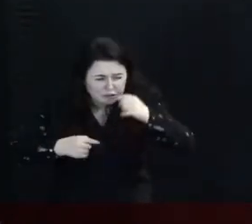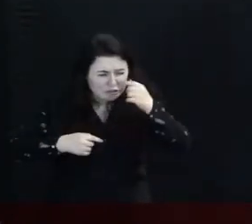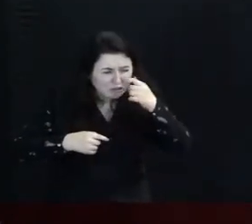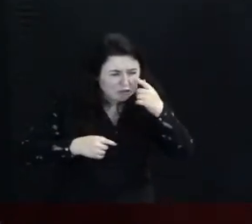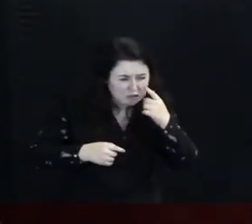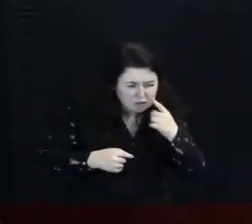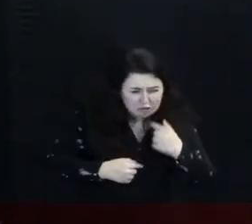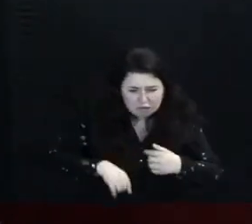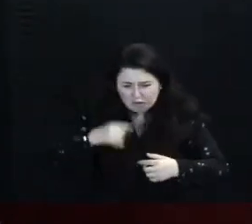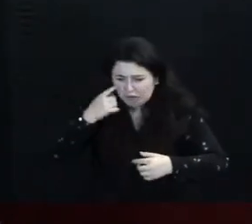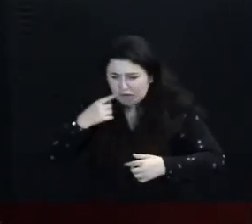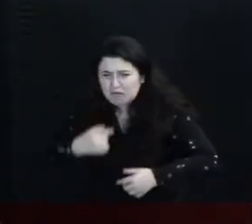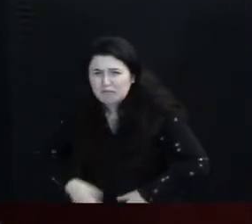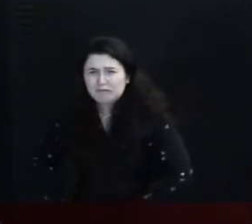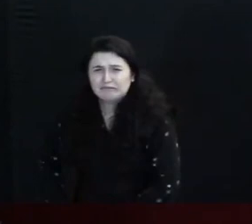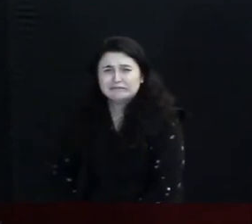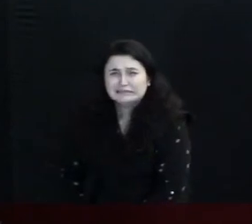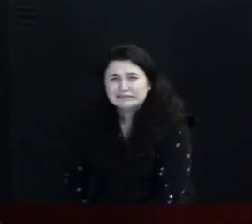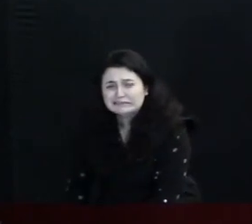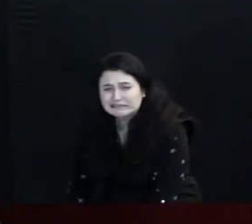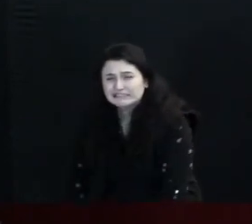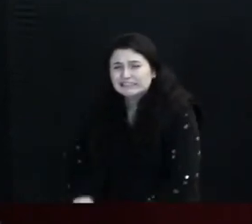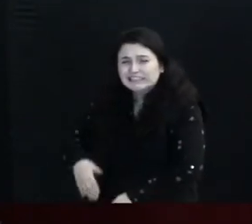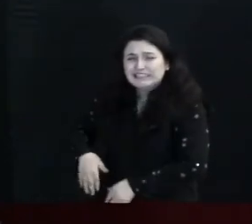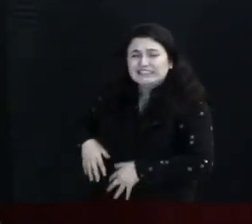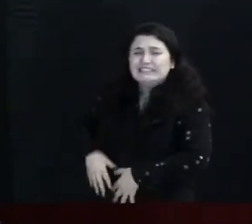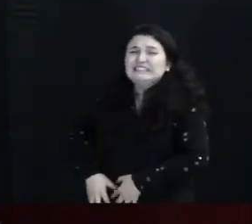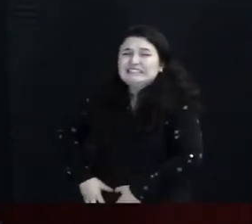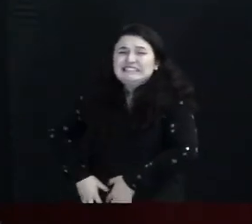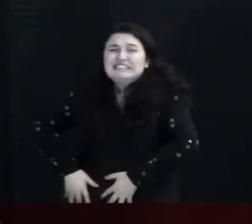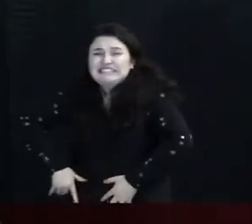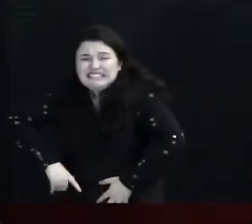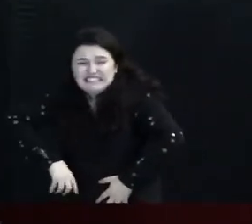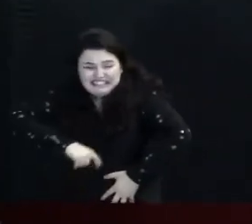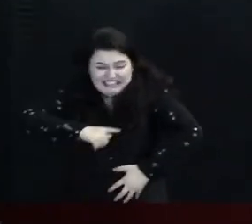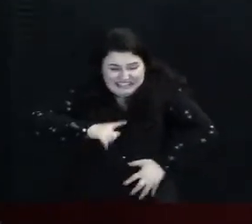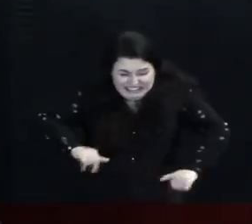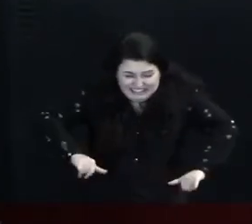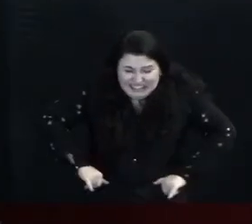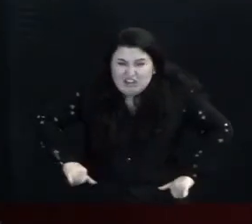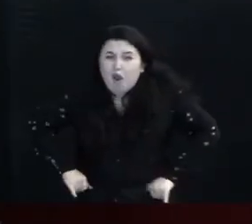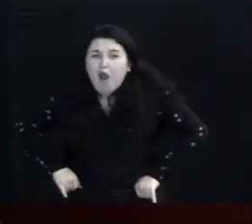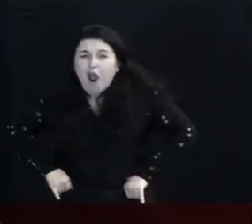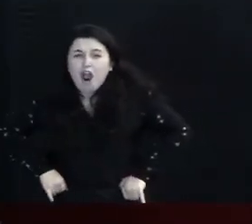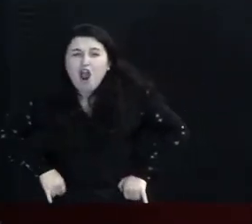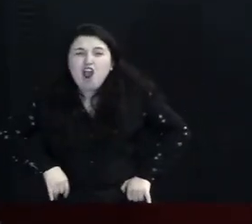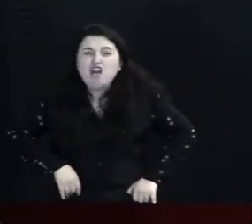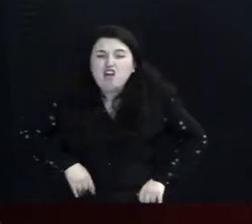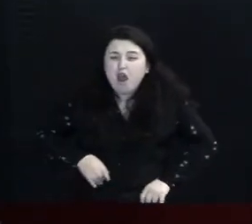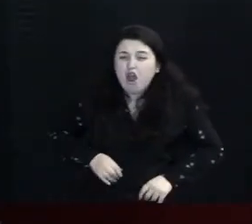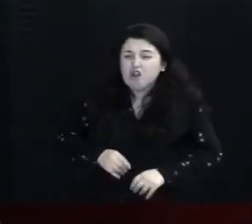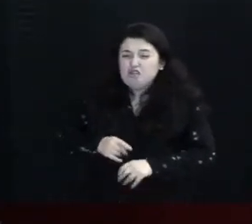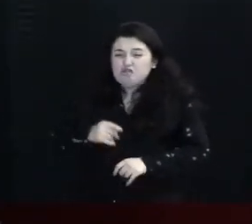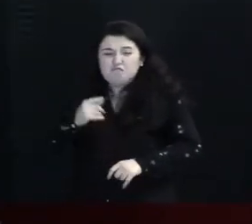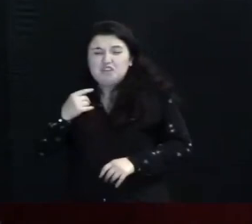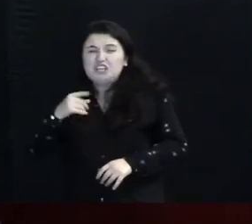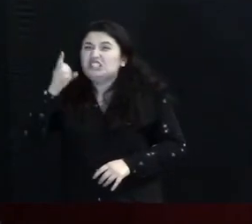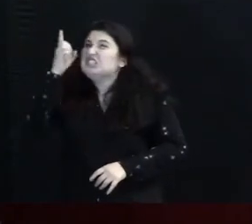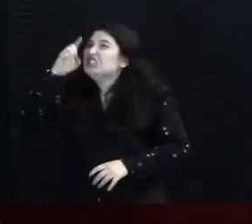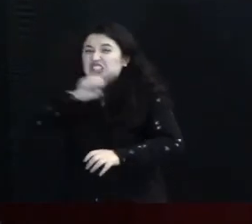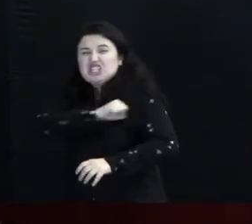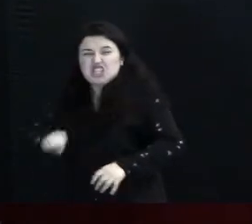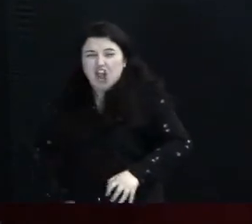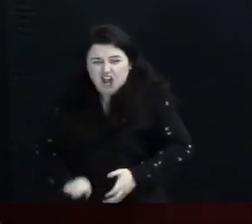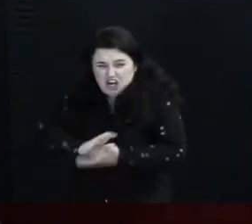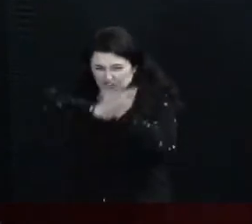perna Que não para de doer Uma obra de feitiçaria Mas eu quero te dizer Mulher O Senhor Desfaz